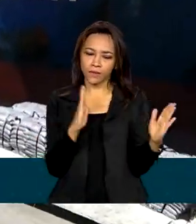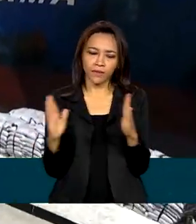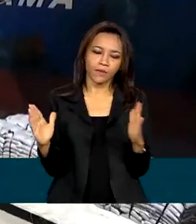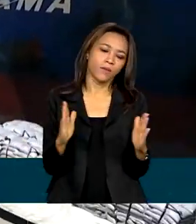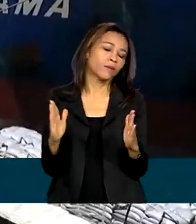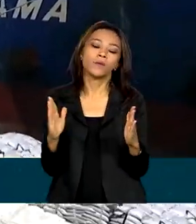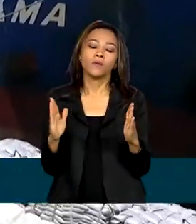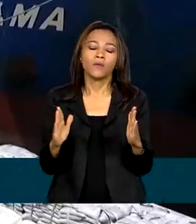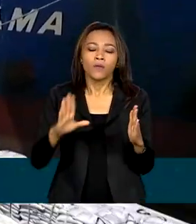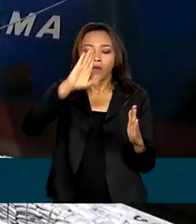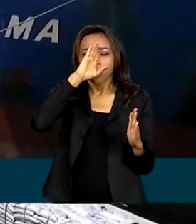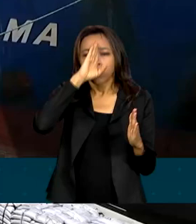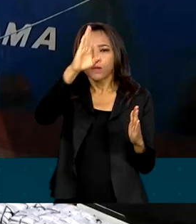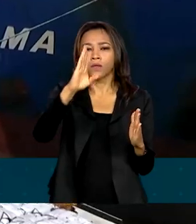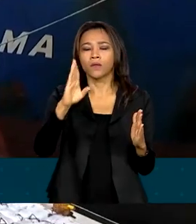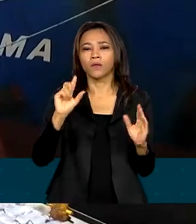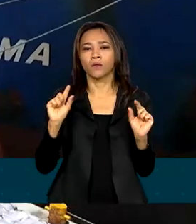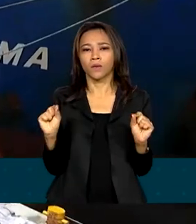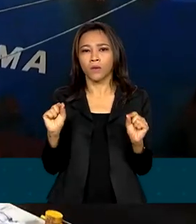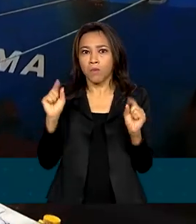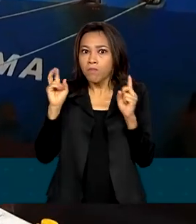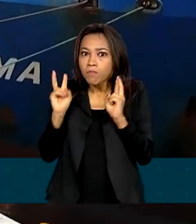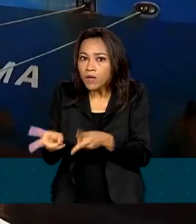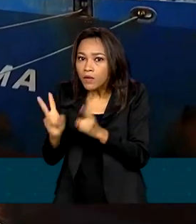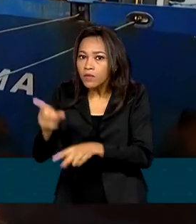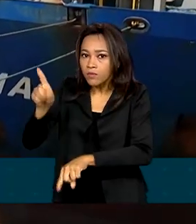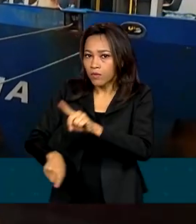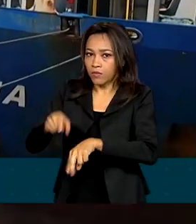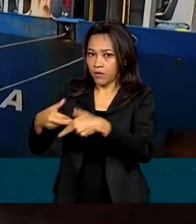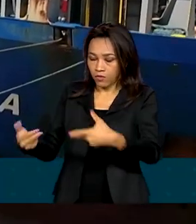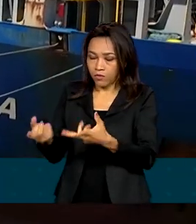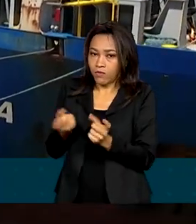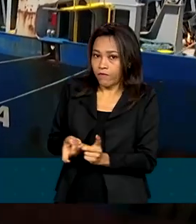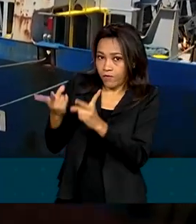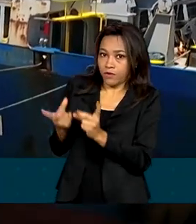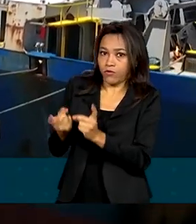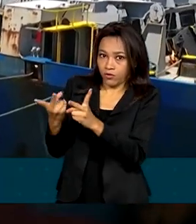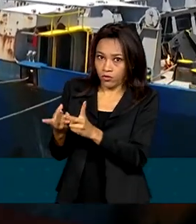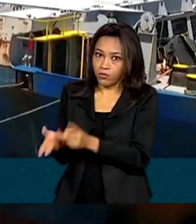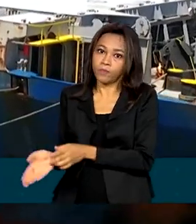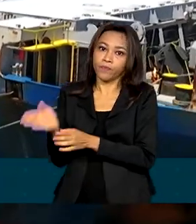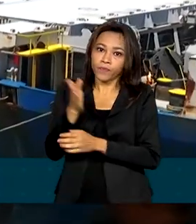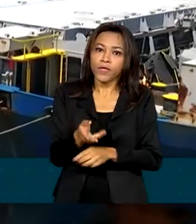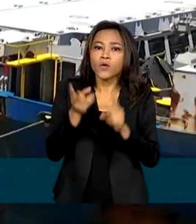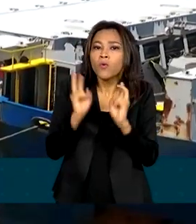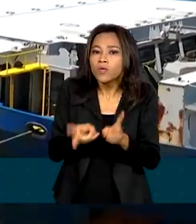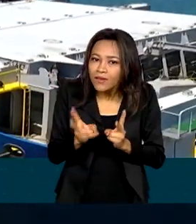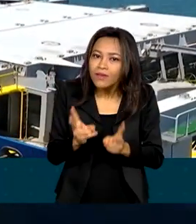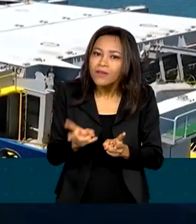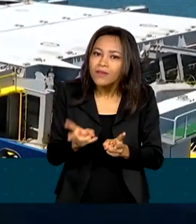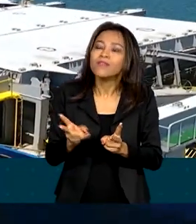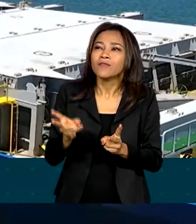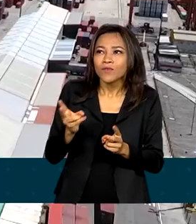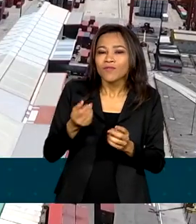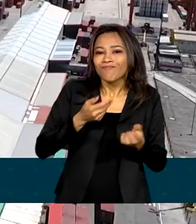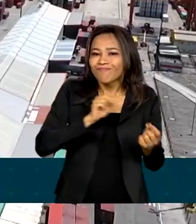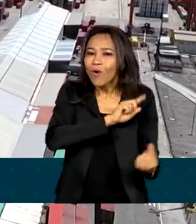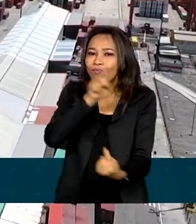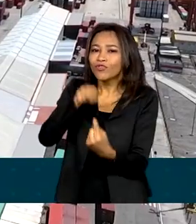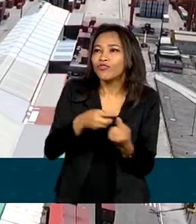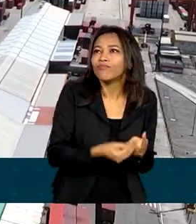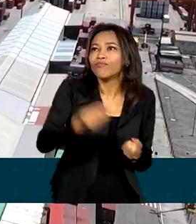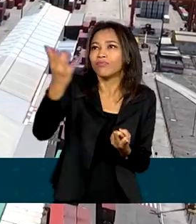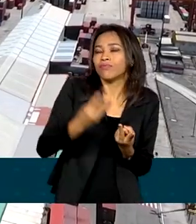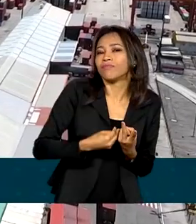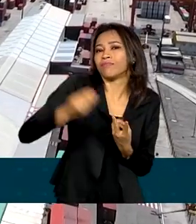os destaques ficaram com os mesmos produtos comercializados e com os mesmos mercados de deno. Já